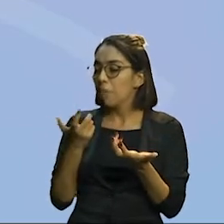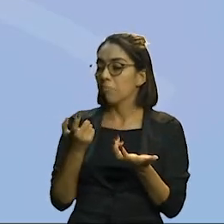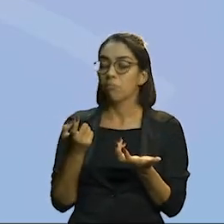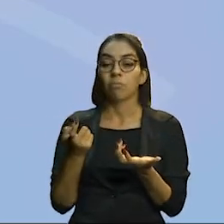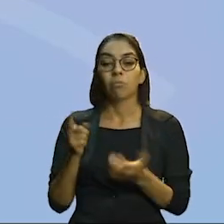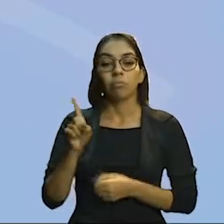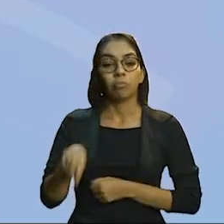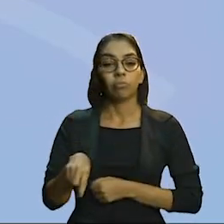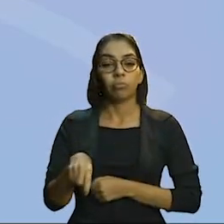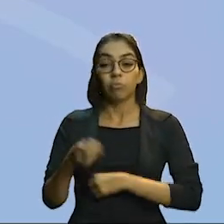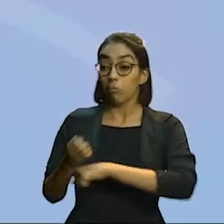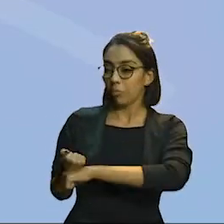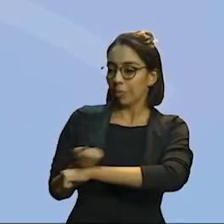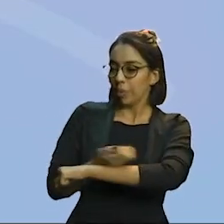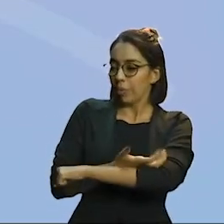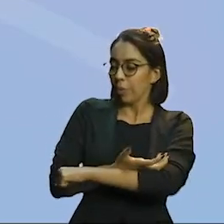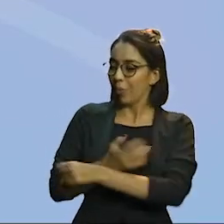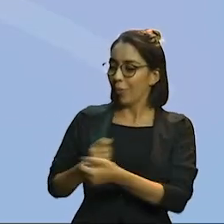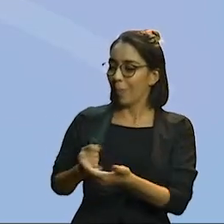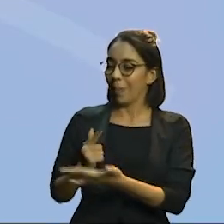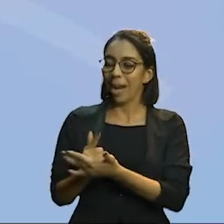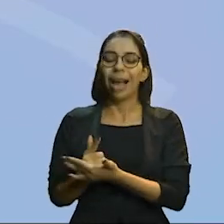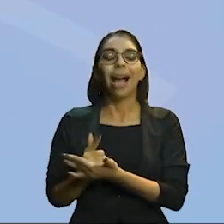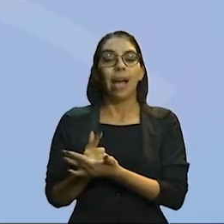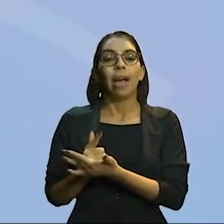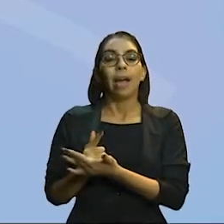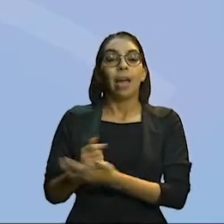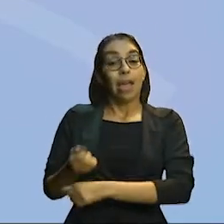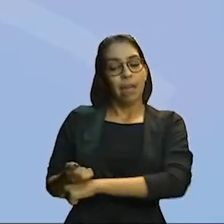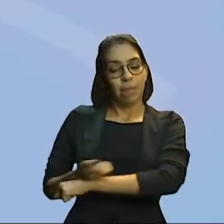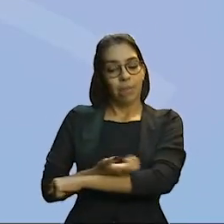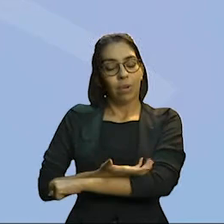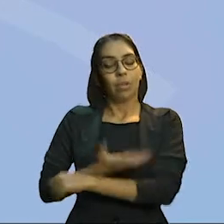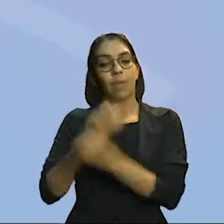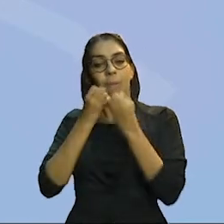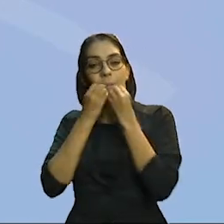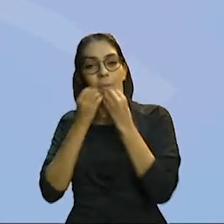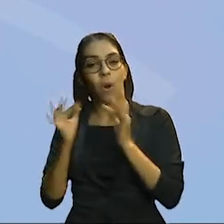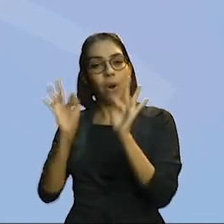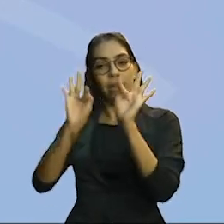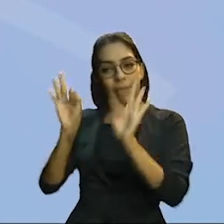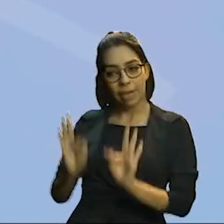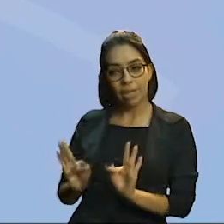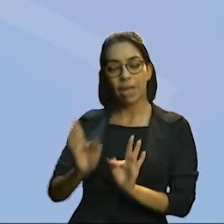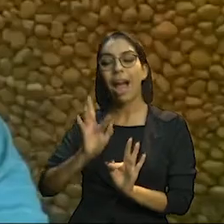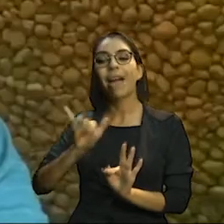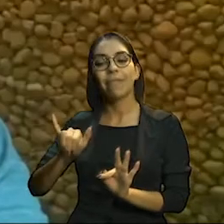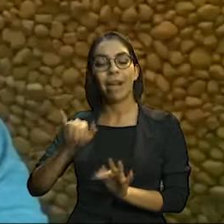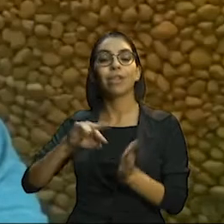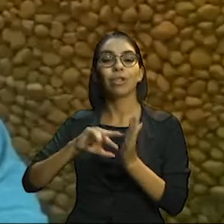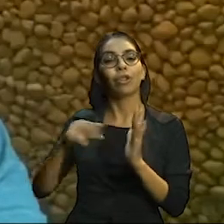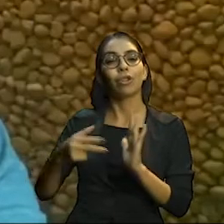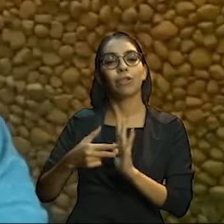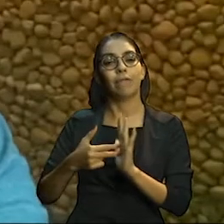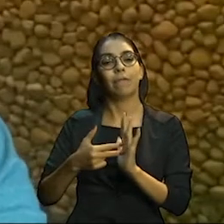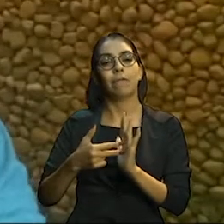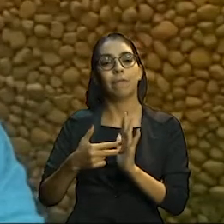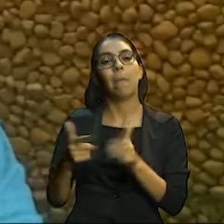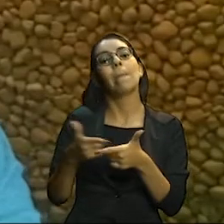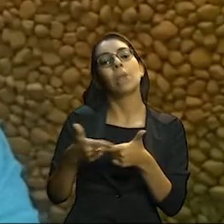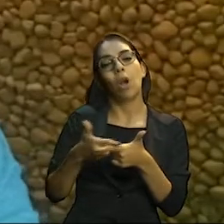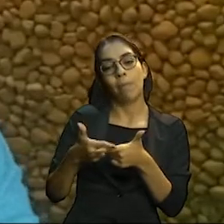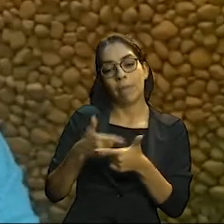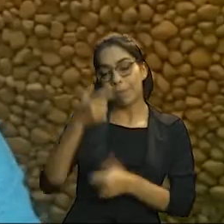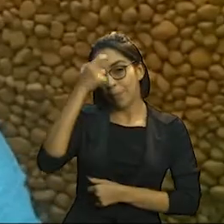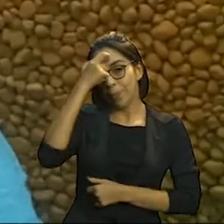ditas esperadas, por compras, passa a ser doentio. Este especialista em gestão